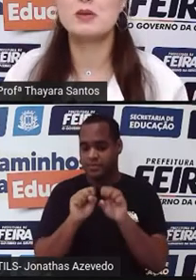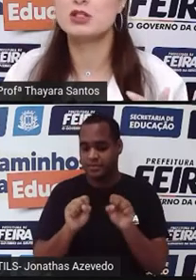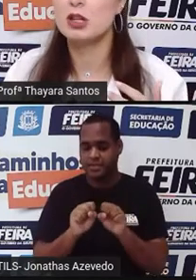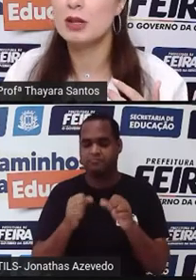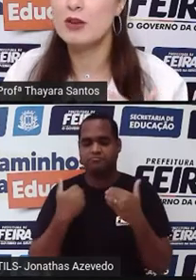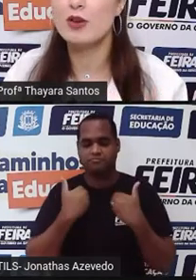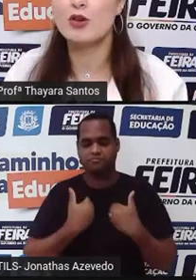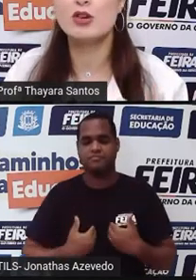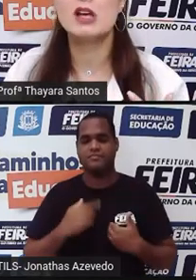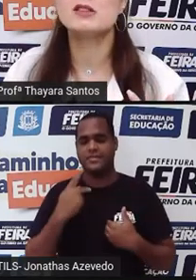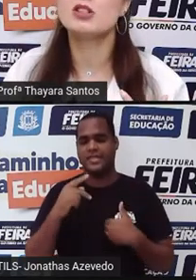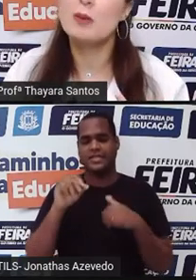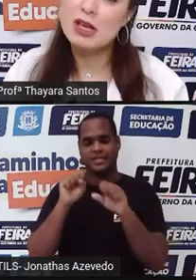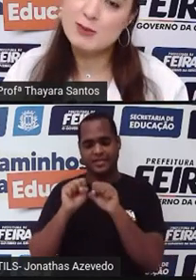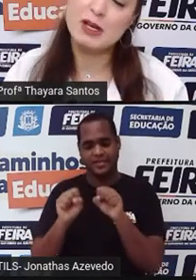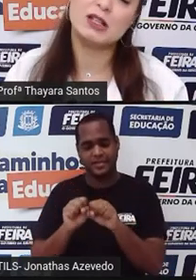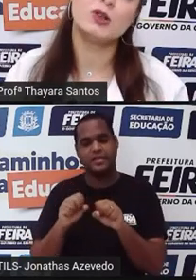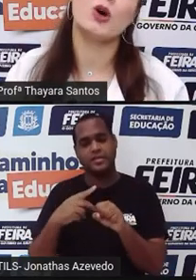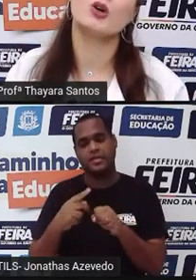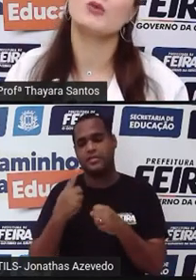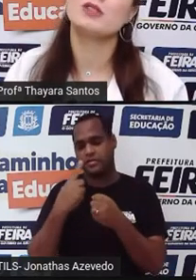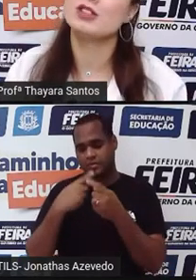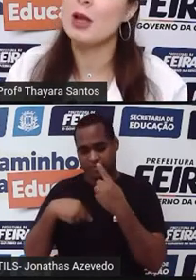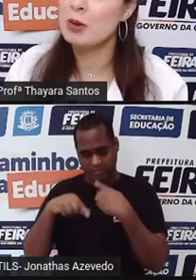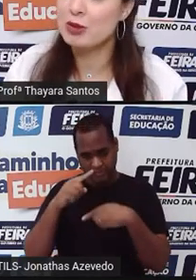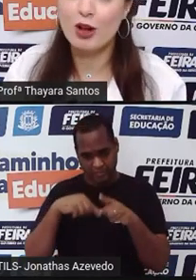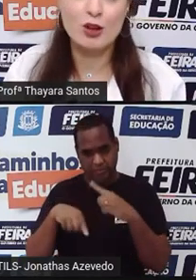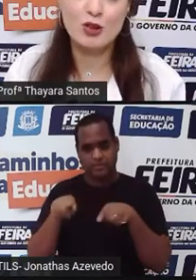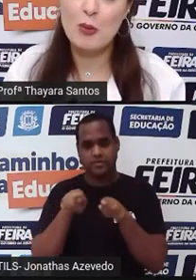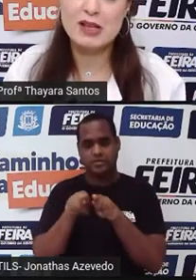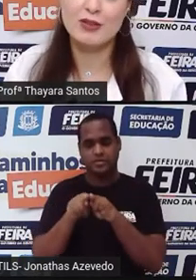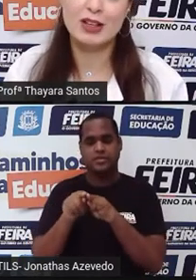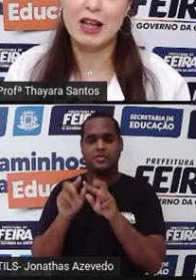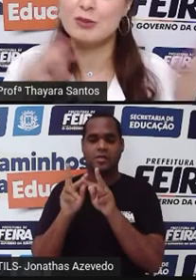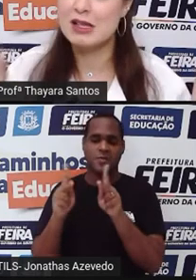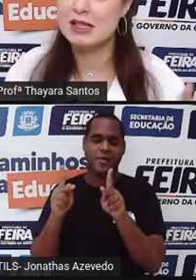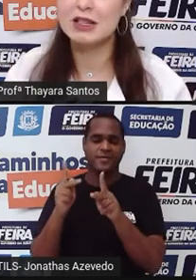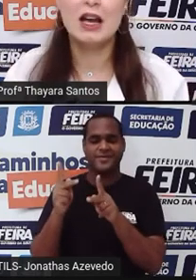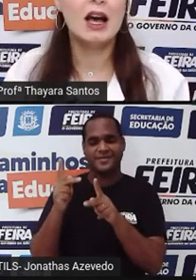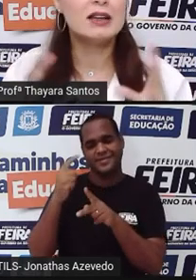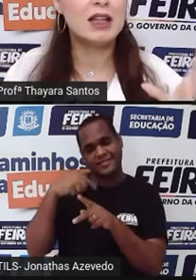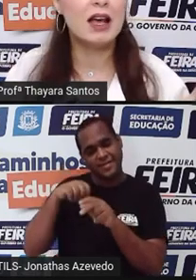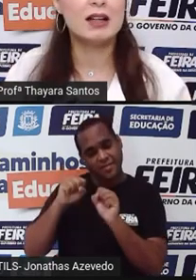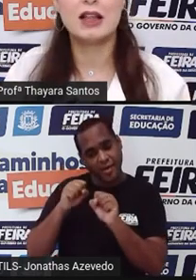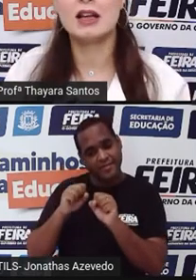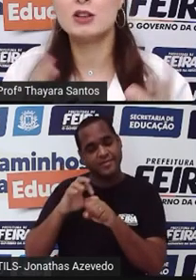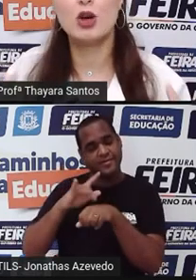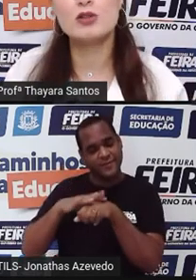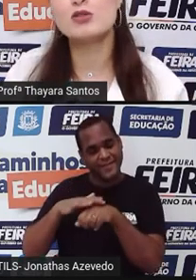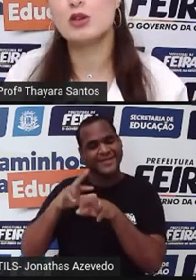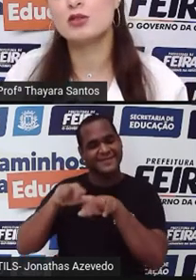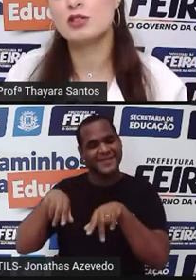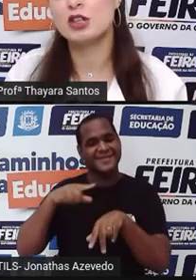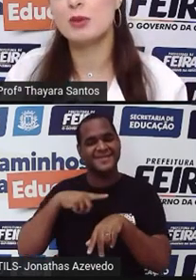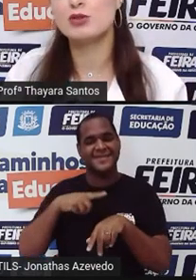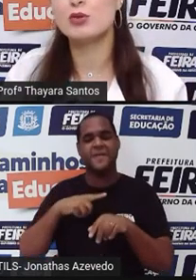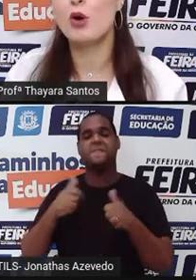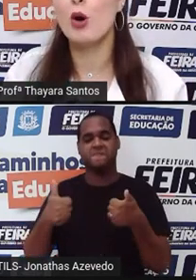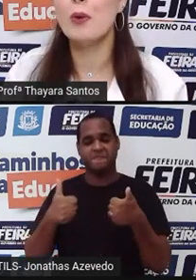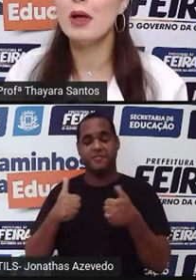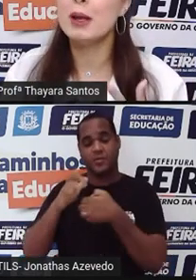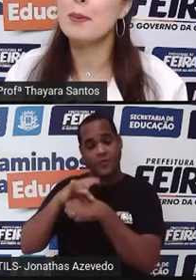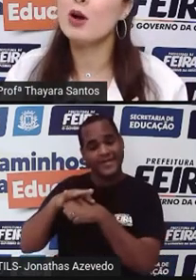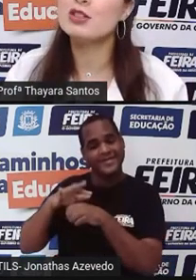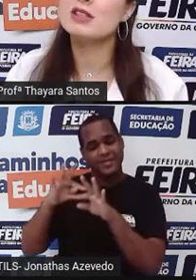do nosso corpo. Sistema nervoso, sistema respiratório. O sistema imunológico é o mais afetado, mas ele ataca todos os outros sistemas